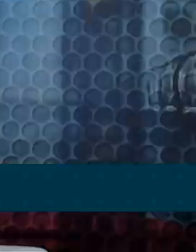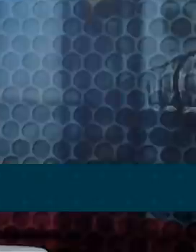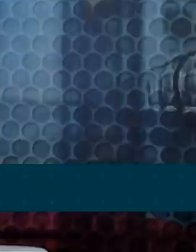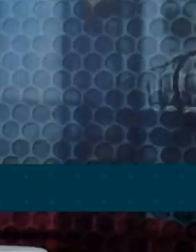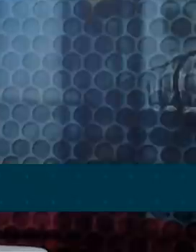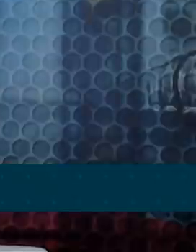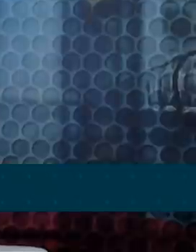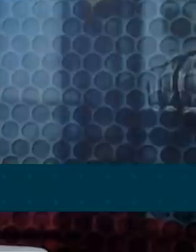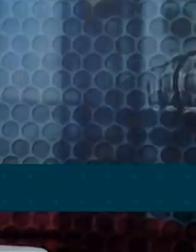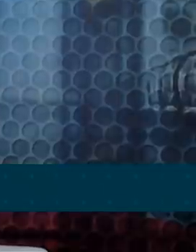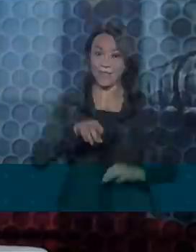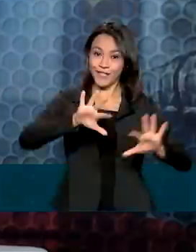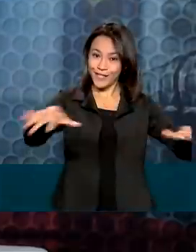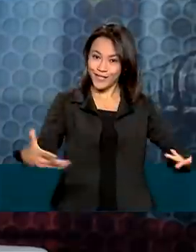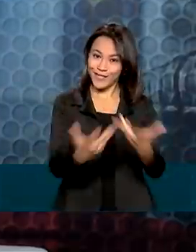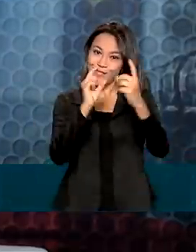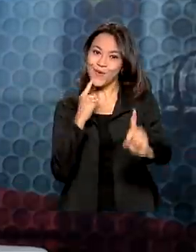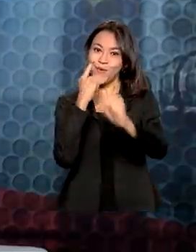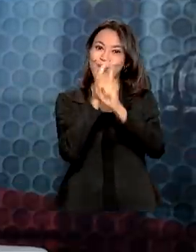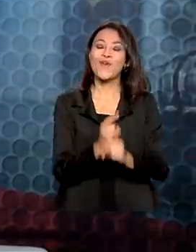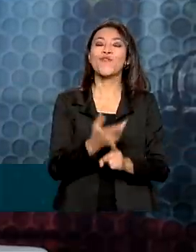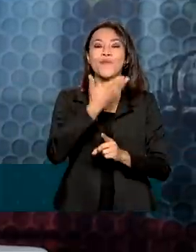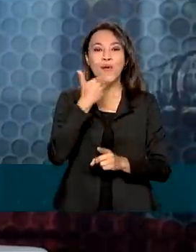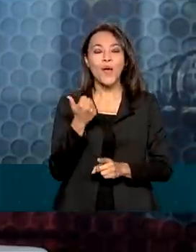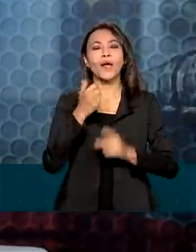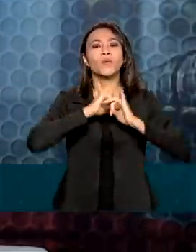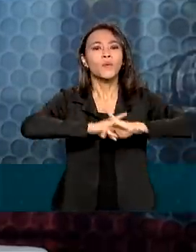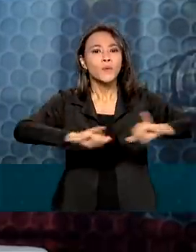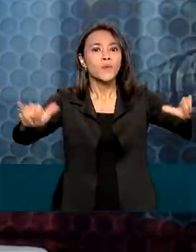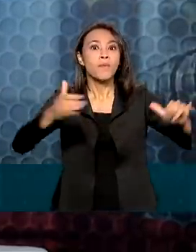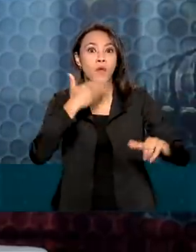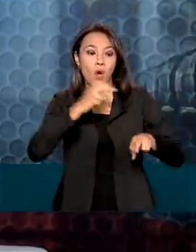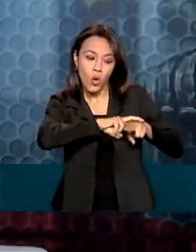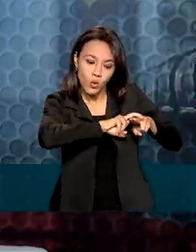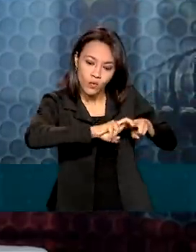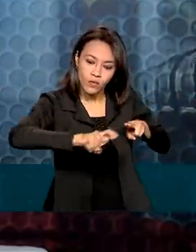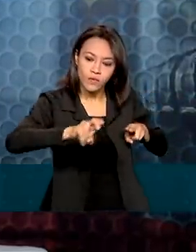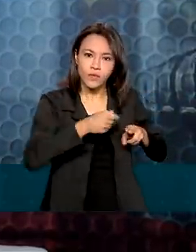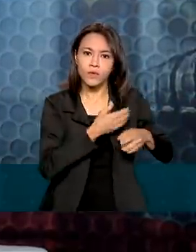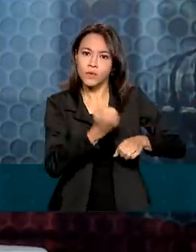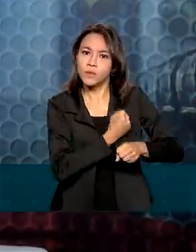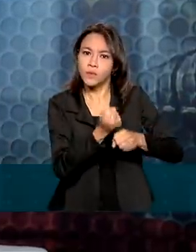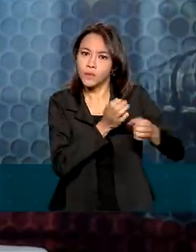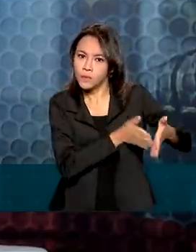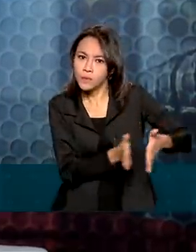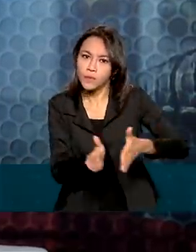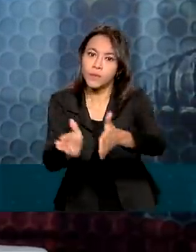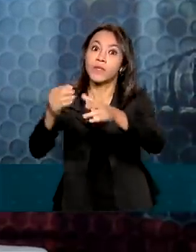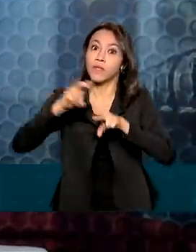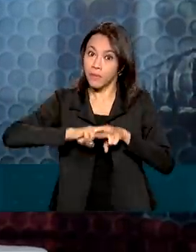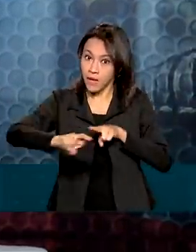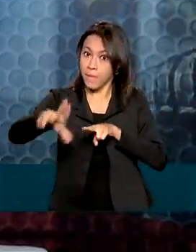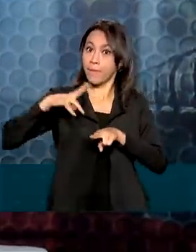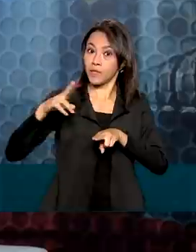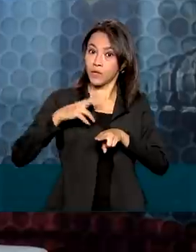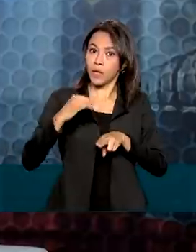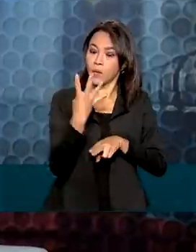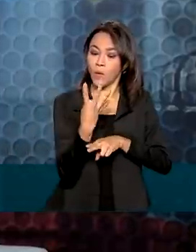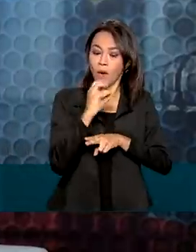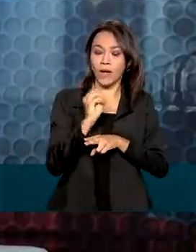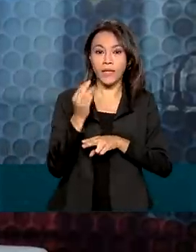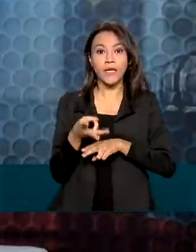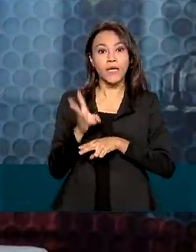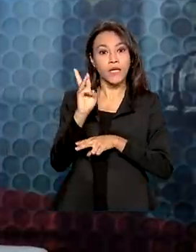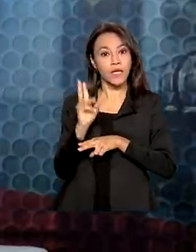Sul. Na solenidade também foram anunciadas melhorias no acesso rodoviário ao Açú, além da construção de uma ferrovia privada com 40 quilômetros de